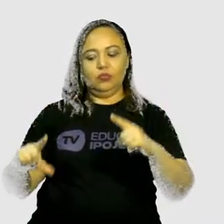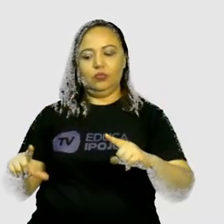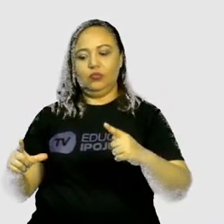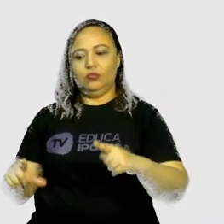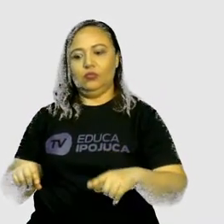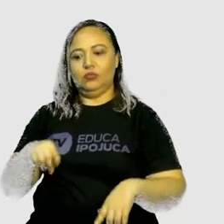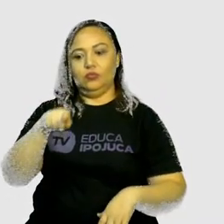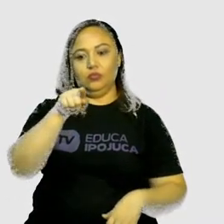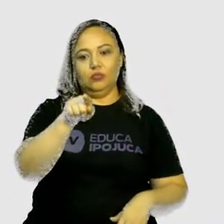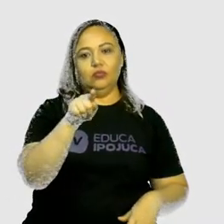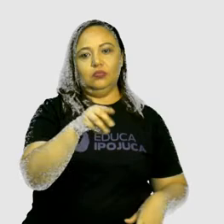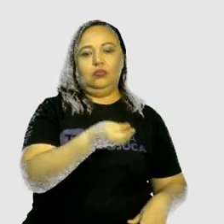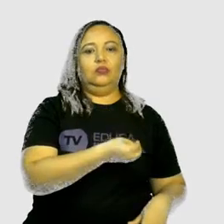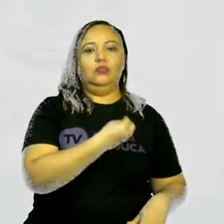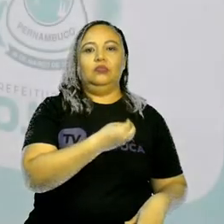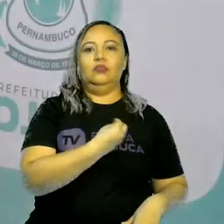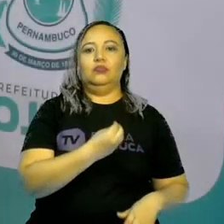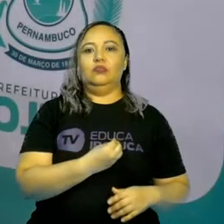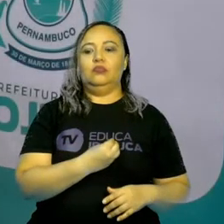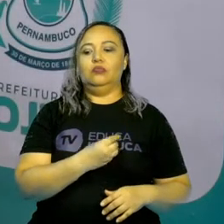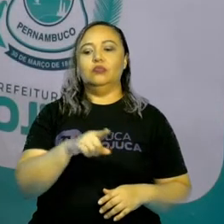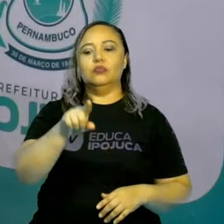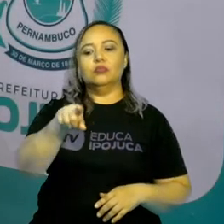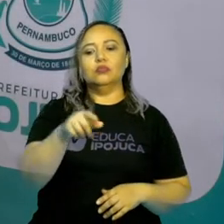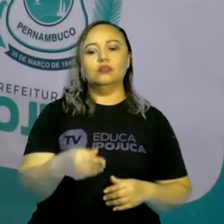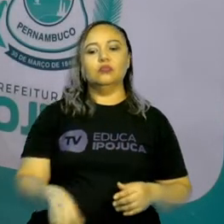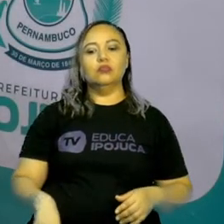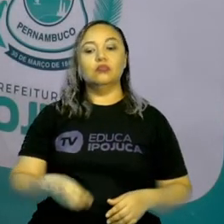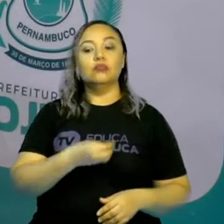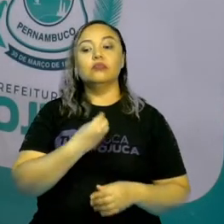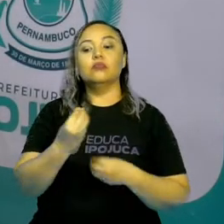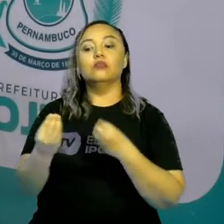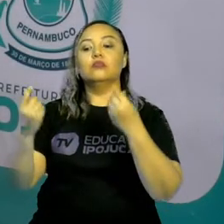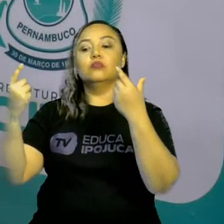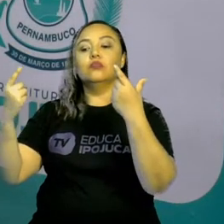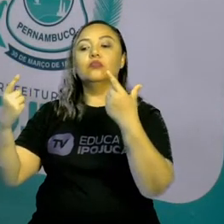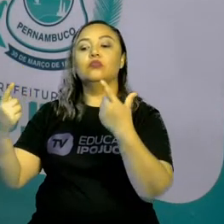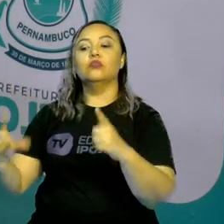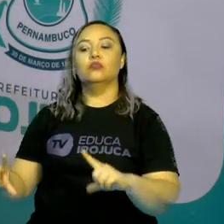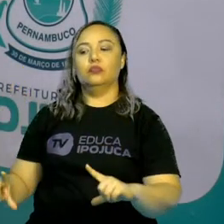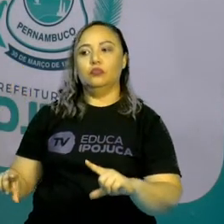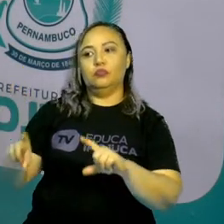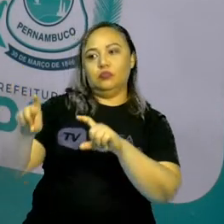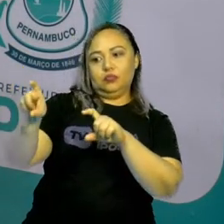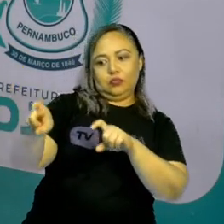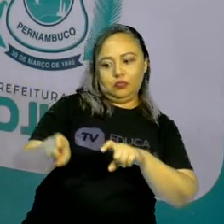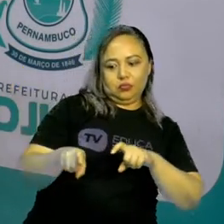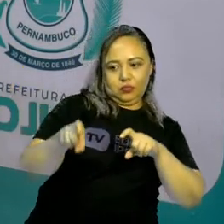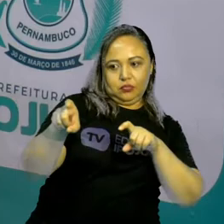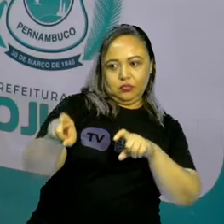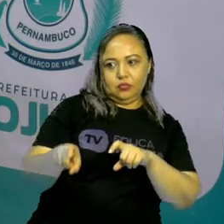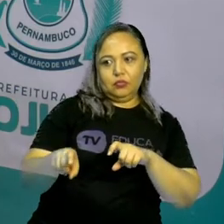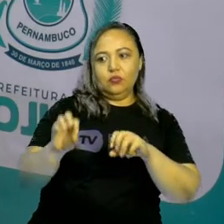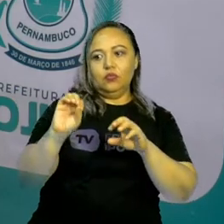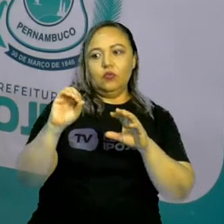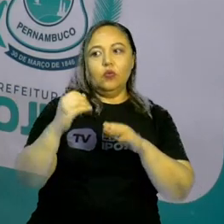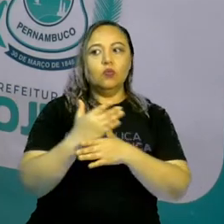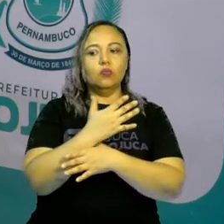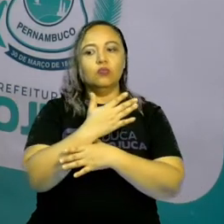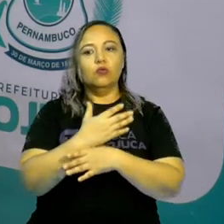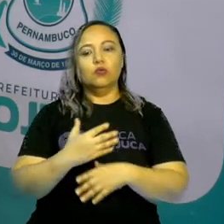Onde será que você vive? Você vive na área rural ou na área urbana? Seja lá onde for. Será que você vive